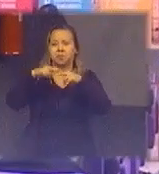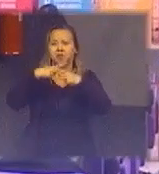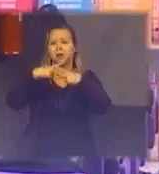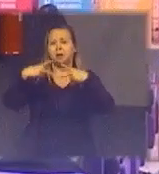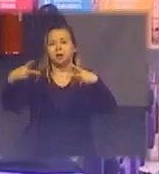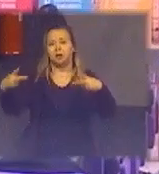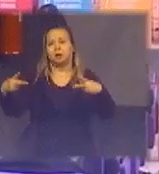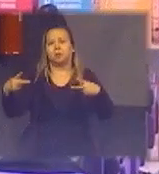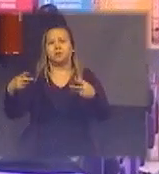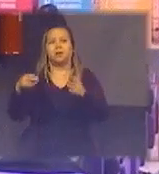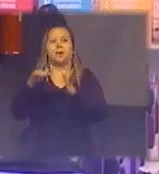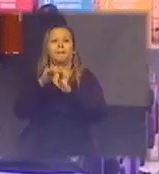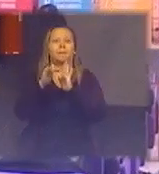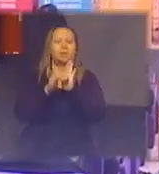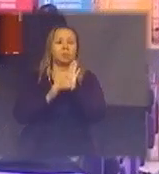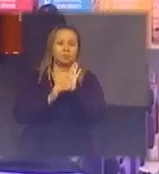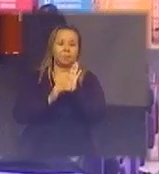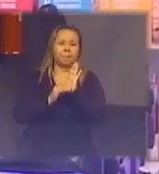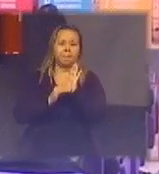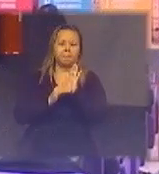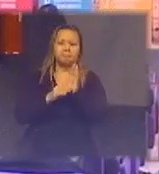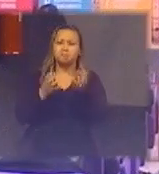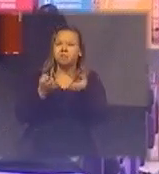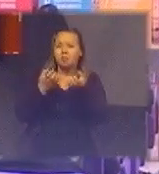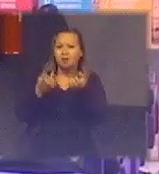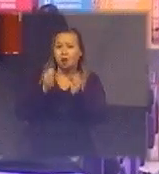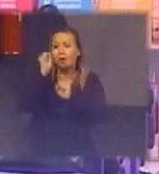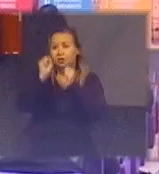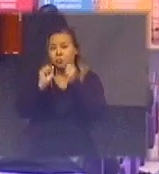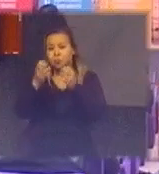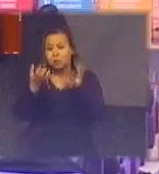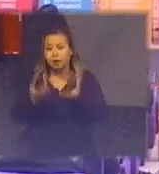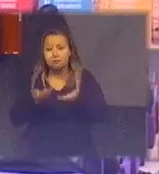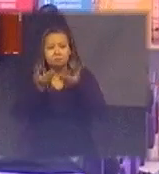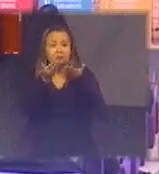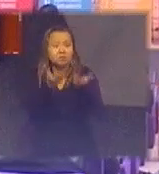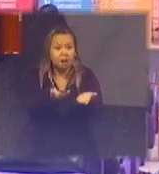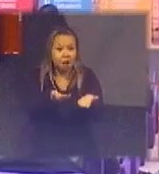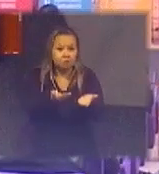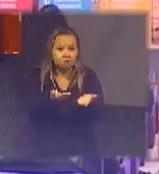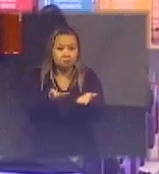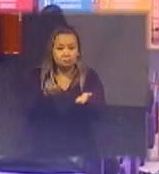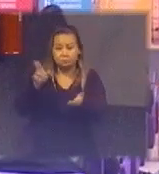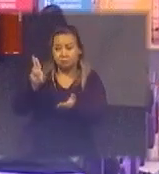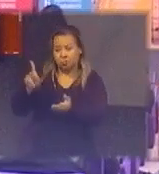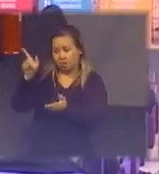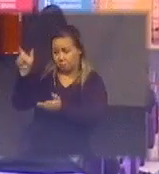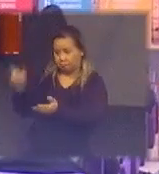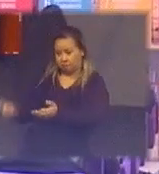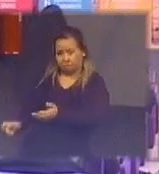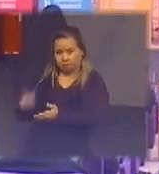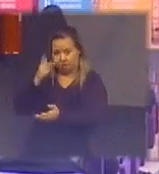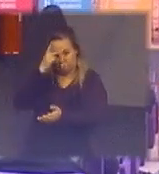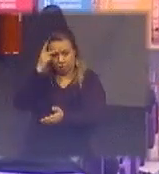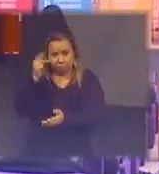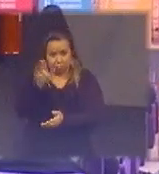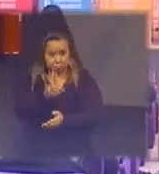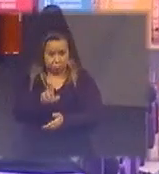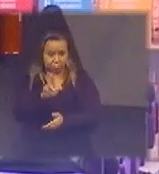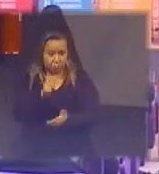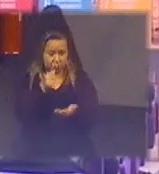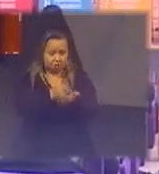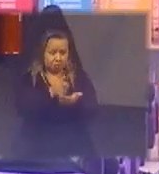o que ela quer? entregar o que o consumidor ele quer comprar e na maioria das vezes